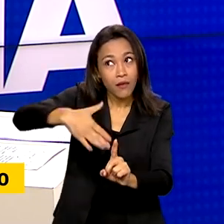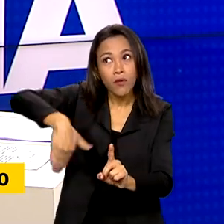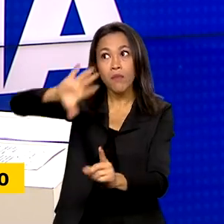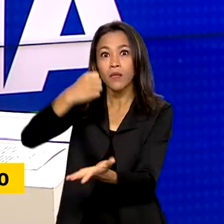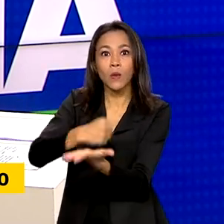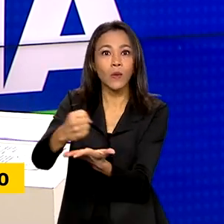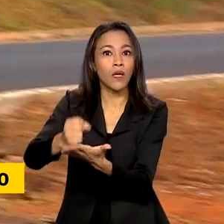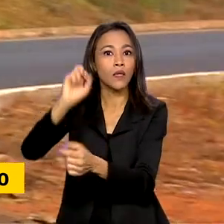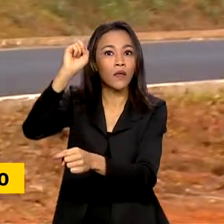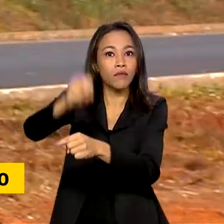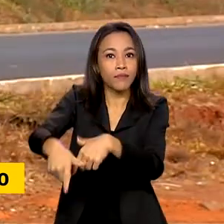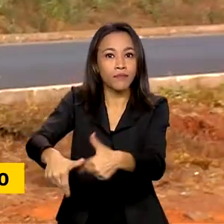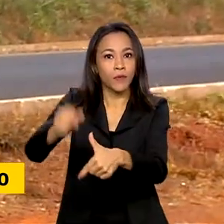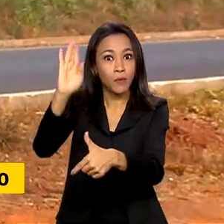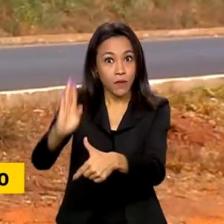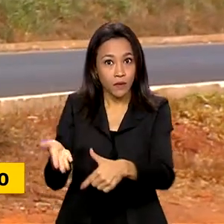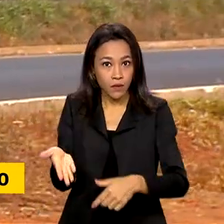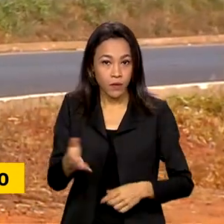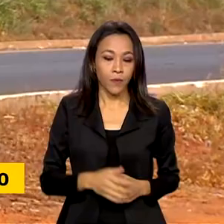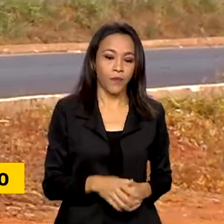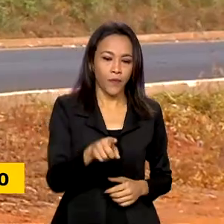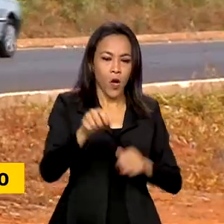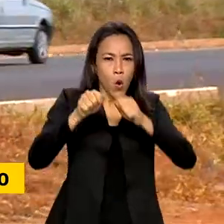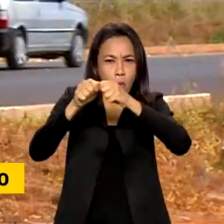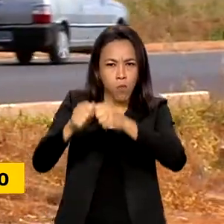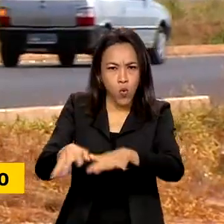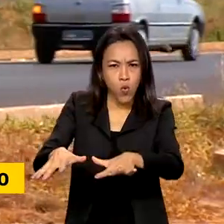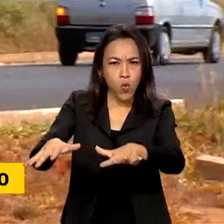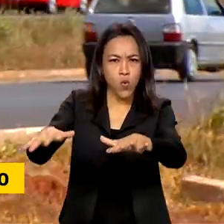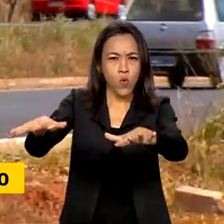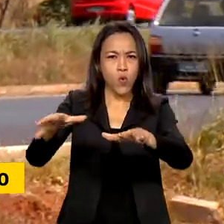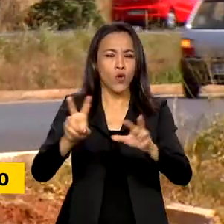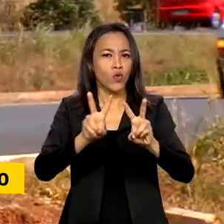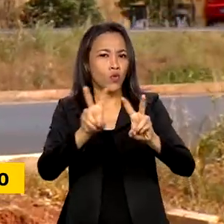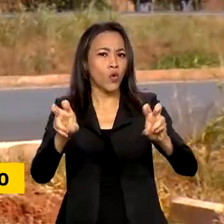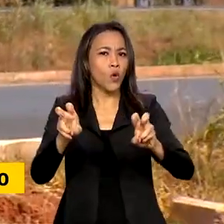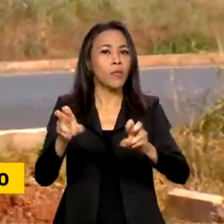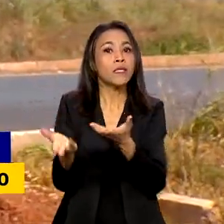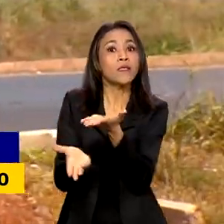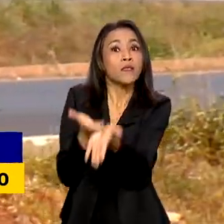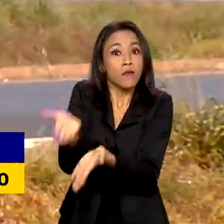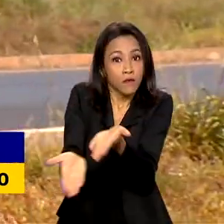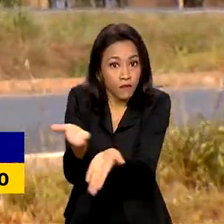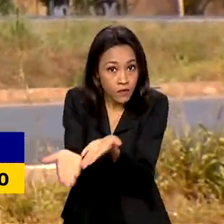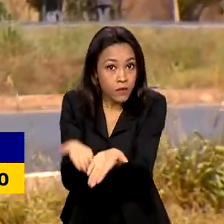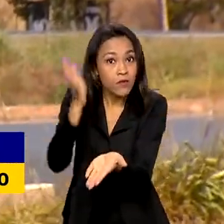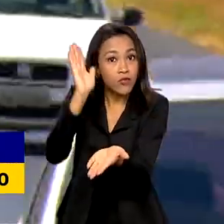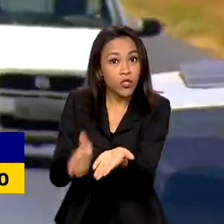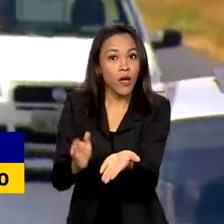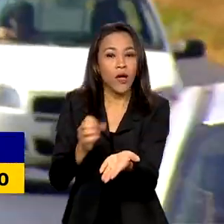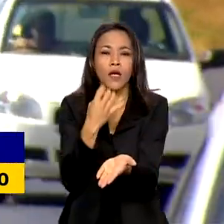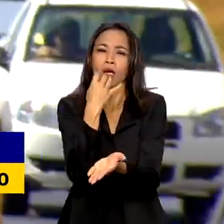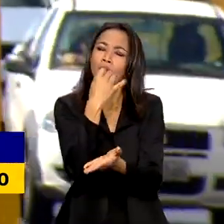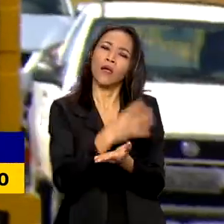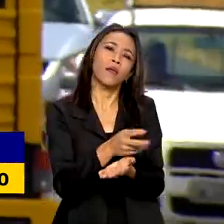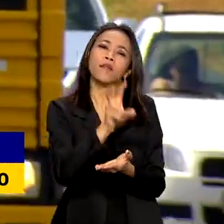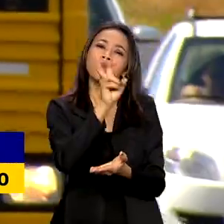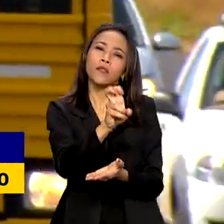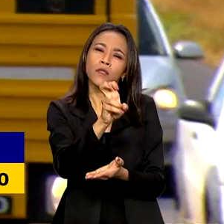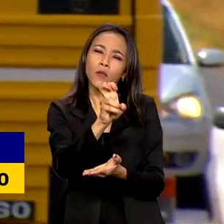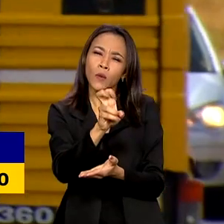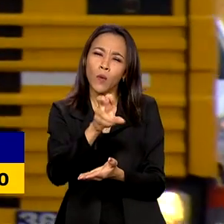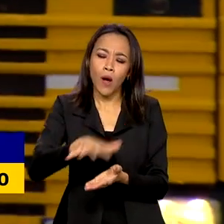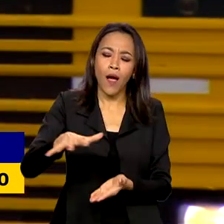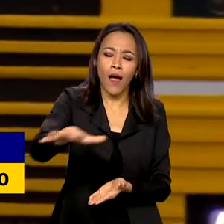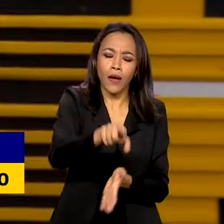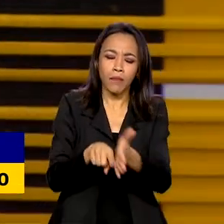no Brasil. A expansão no volume de serviços foi observada em quatro das cinco áreas pesquisadas pelo